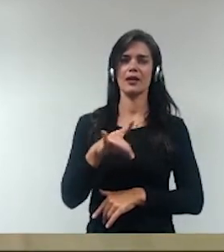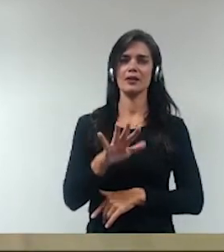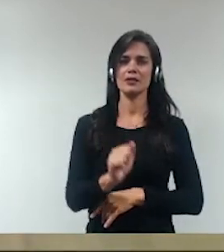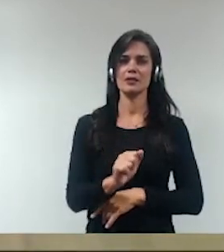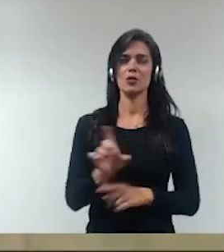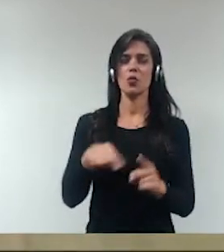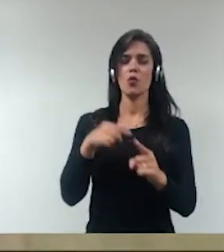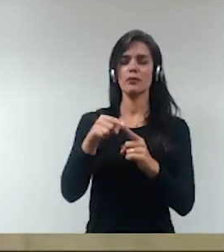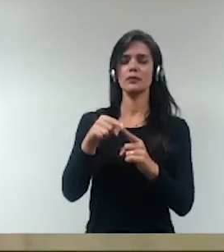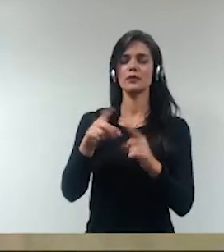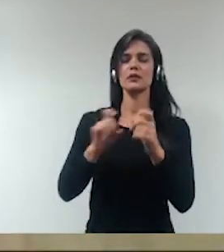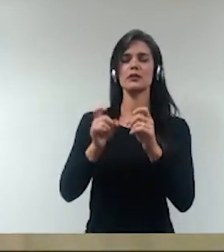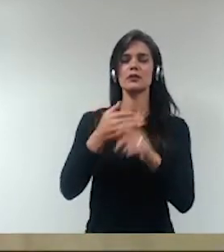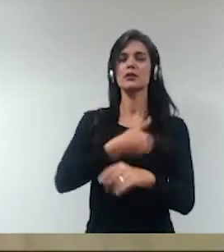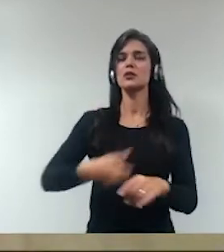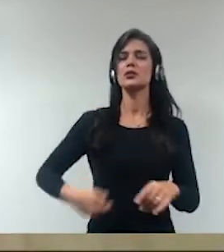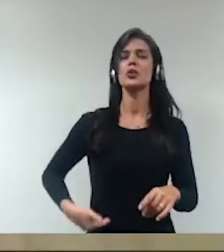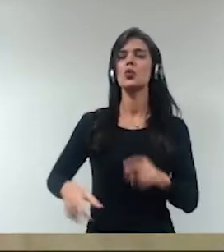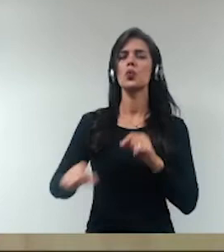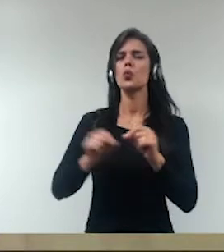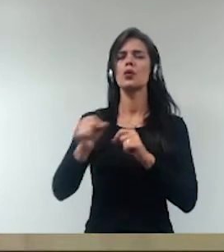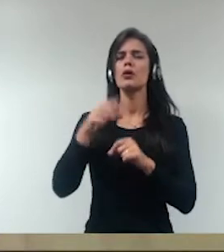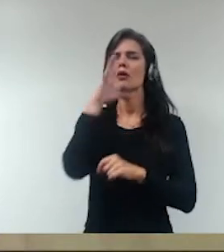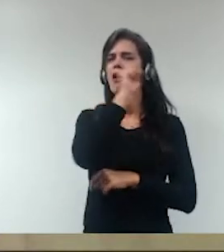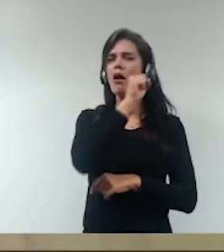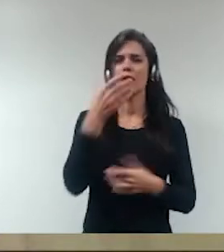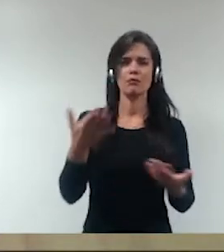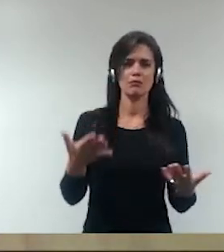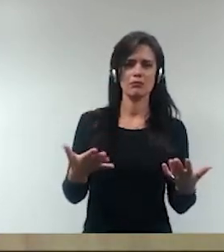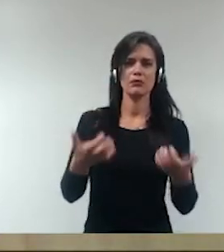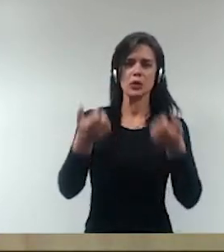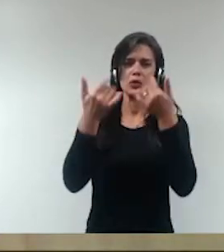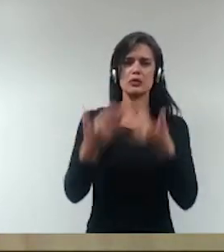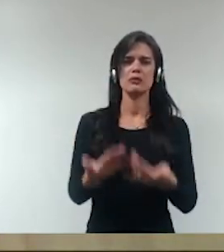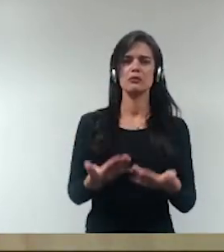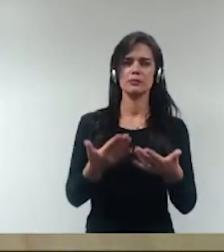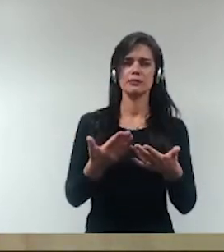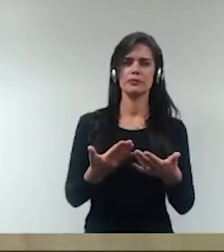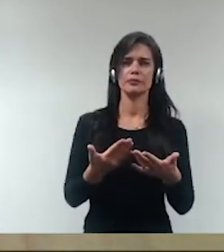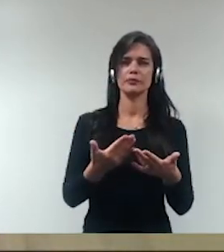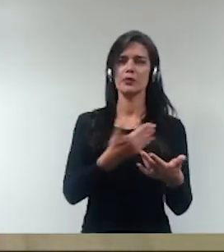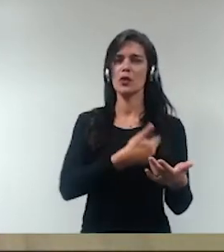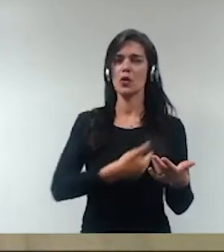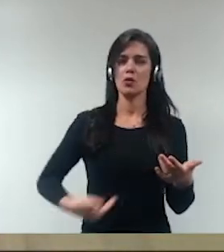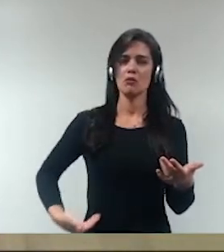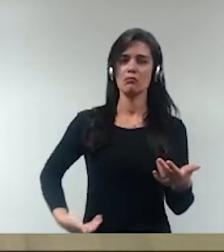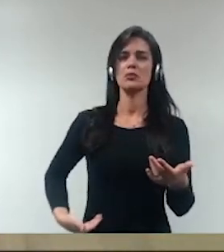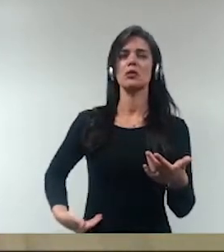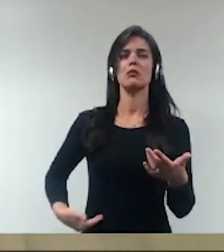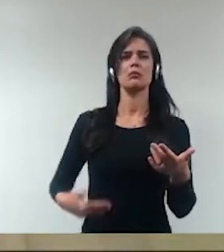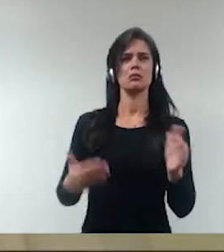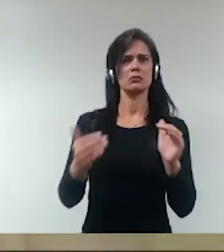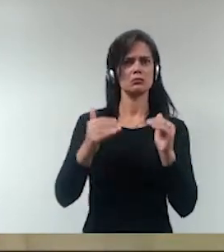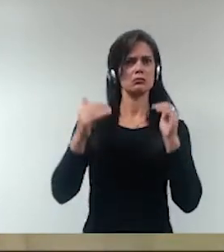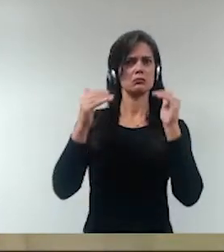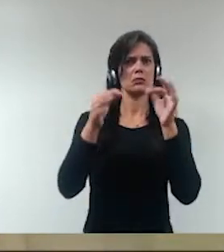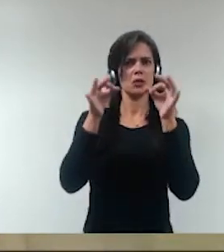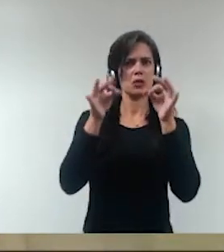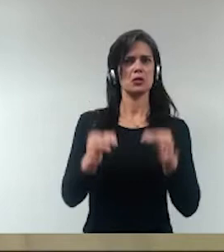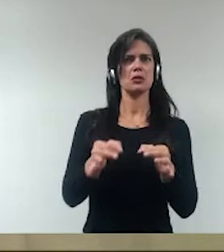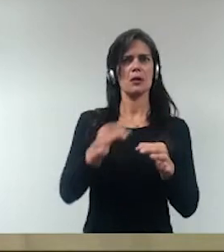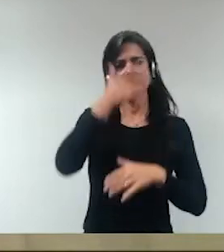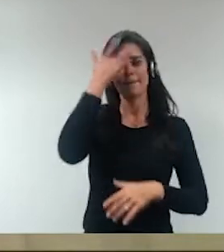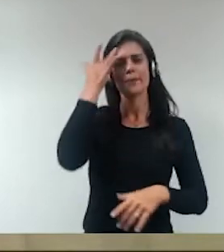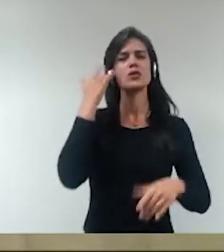governança, o que seria, assim, rapidamente, em algumas palavras? Uma governança de alto nível, ao lado de mandatários